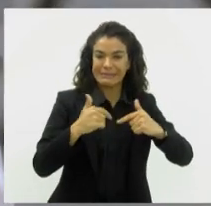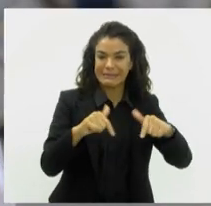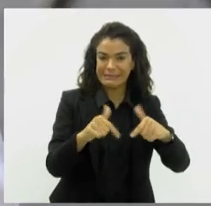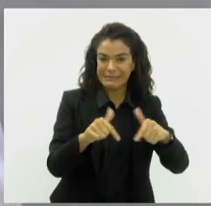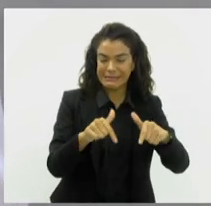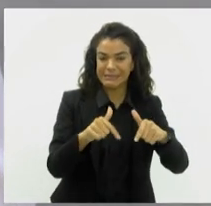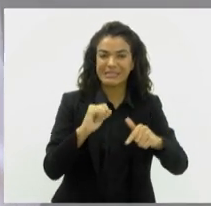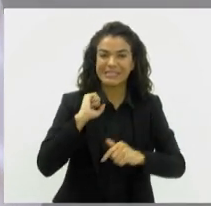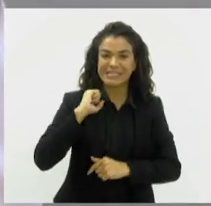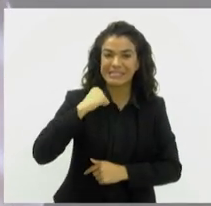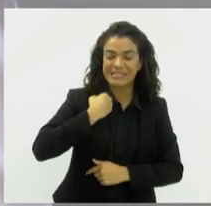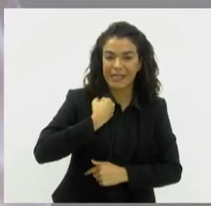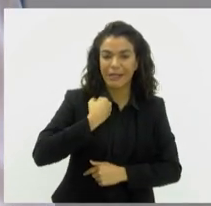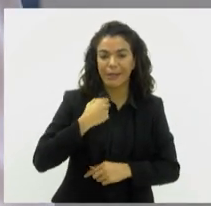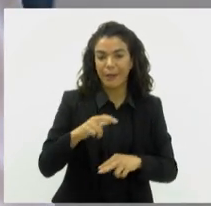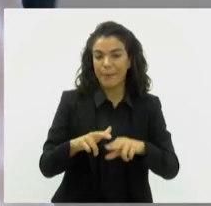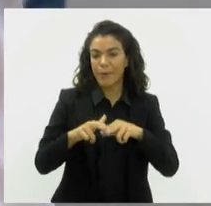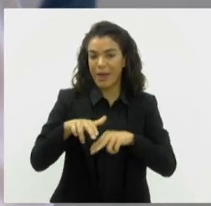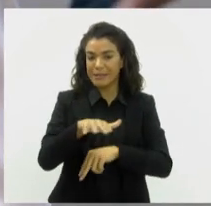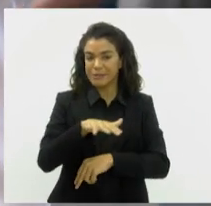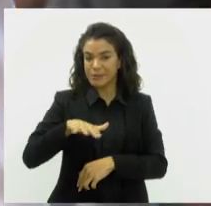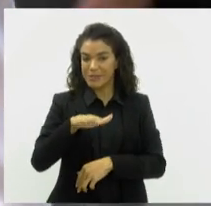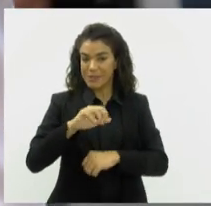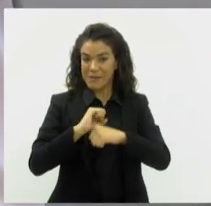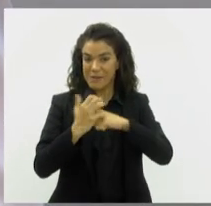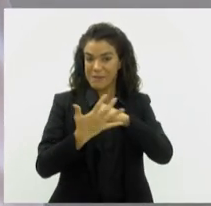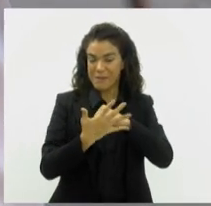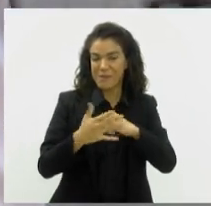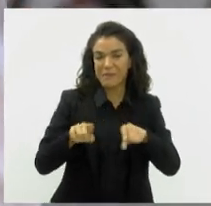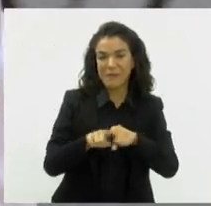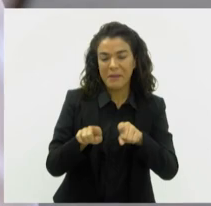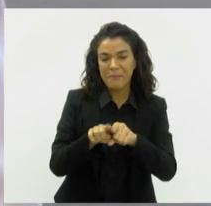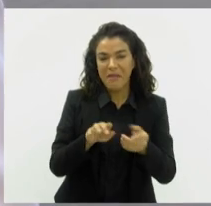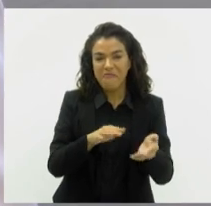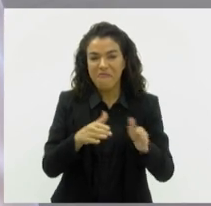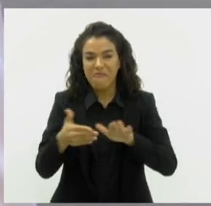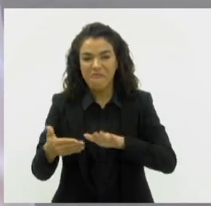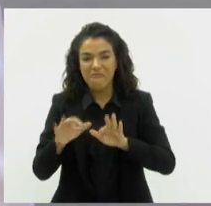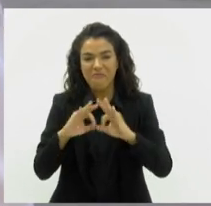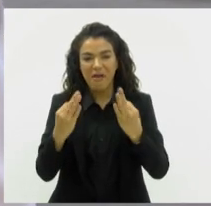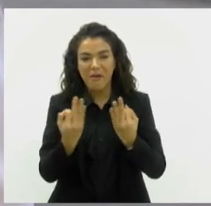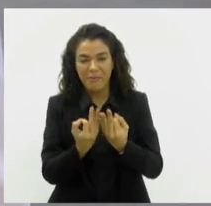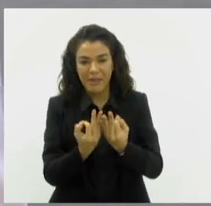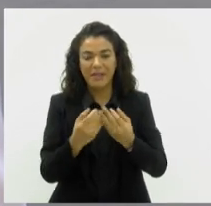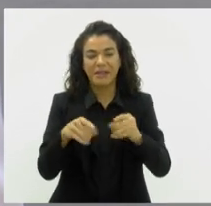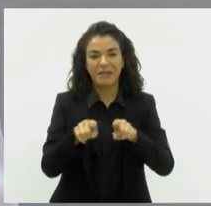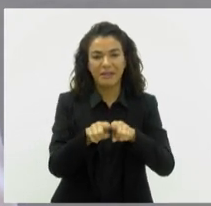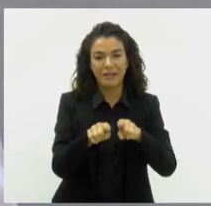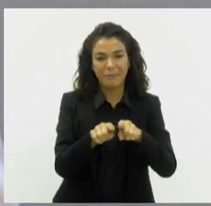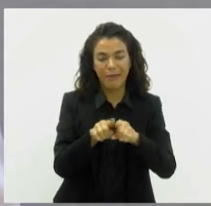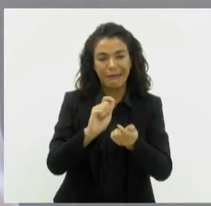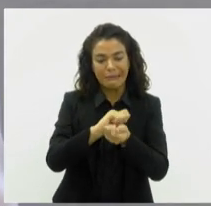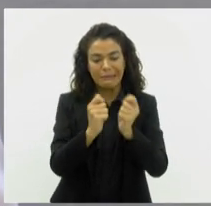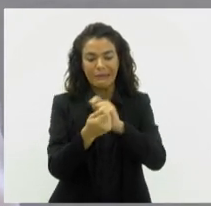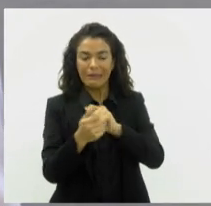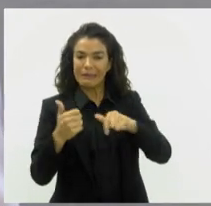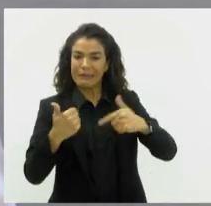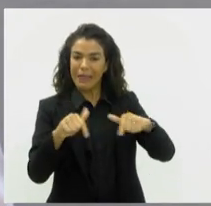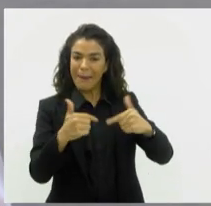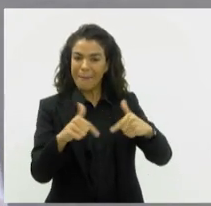estresse muito grande, pela própria situação da pandemia, pelas perdas, por ter que se adequar a um trabalho que as pessoas não eram